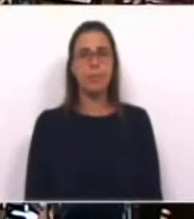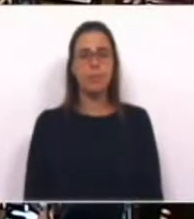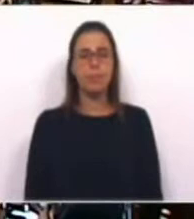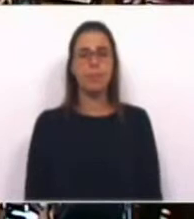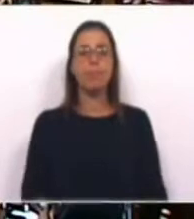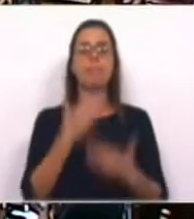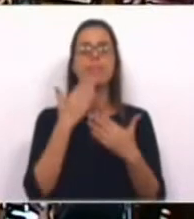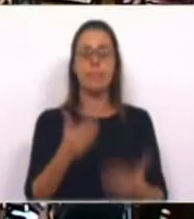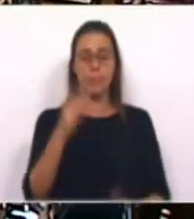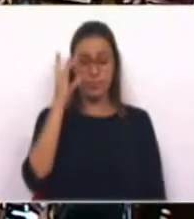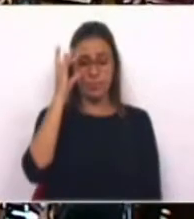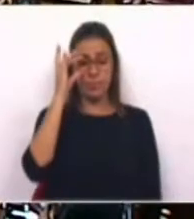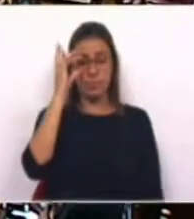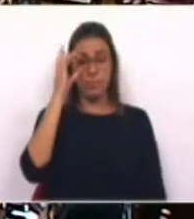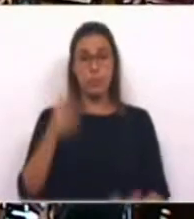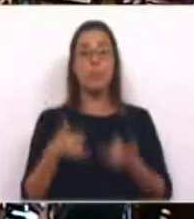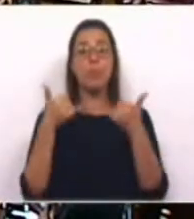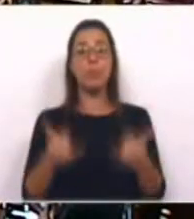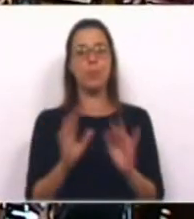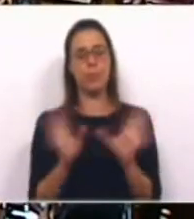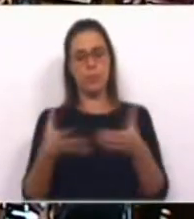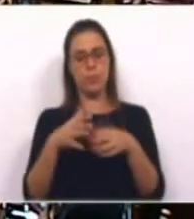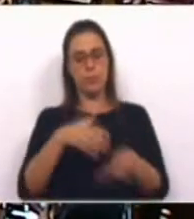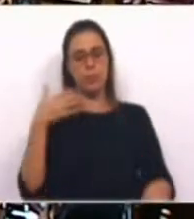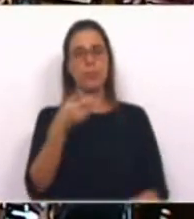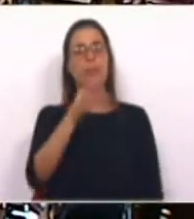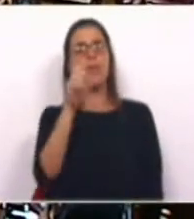Muito obrigado. Tem a palavra o grupo parlamentar do PCP. Obrigado. Obrigado.